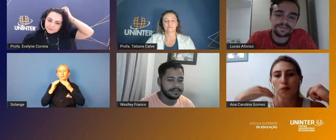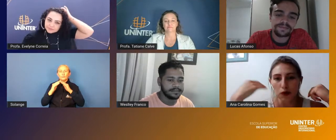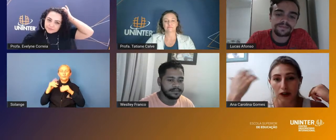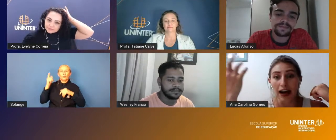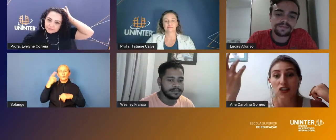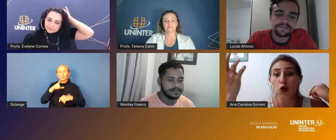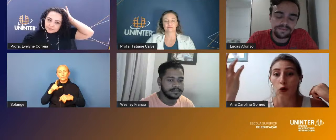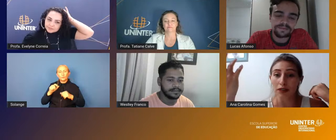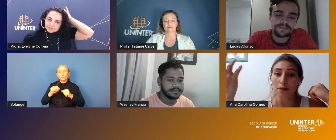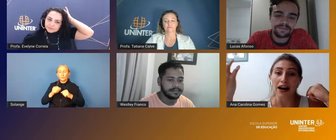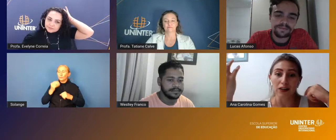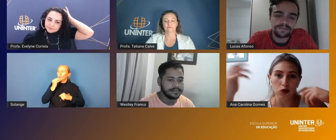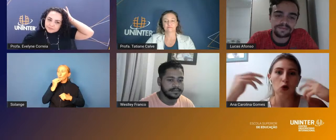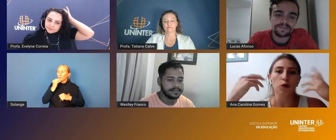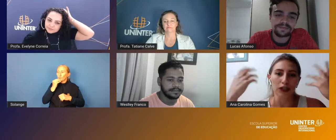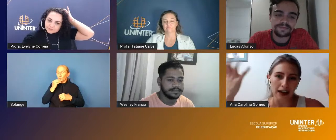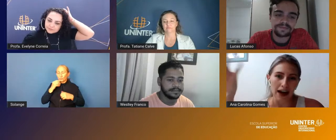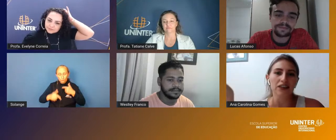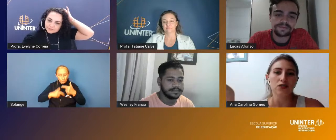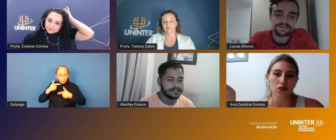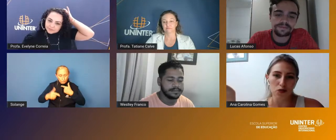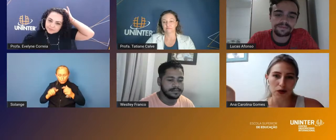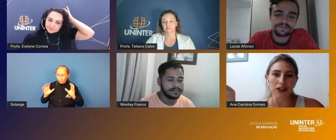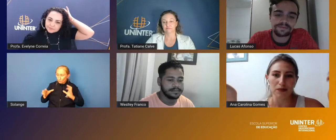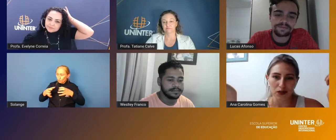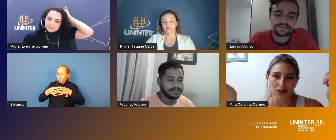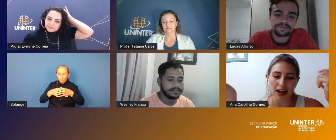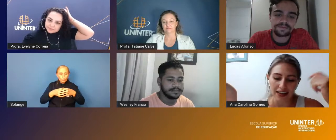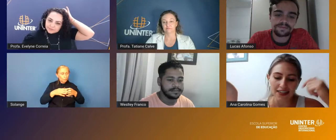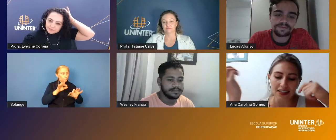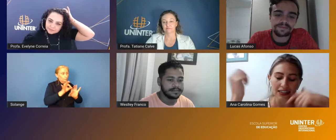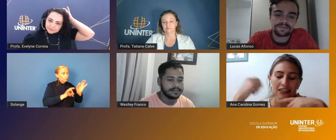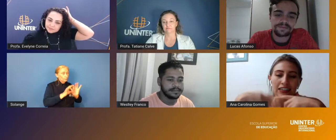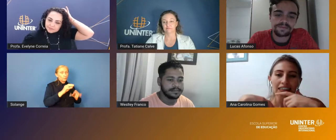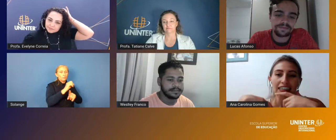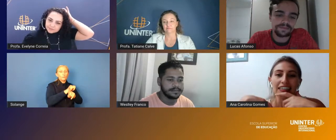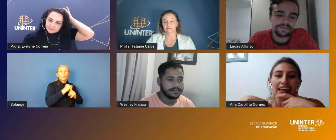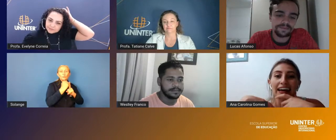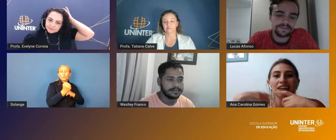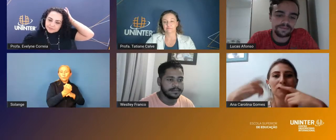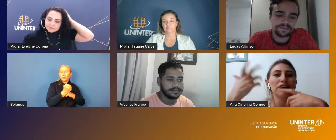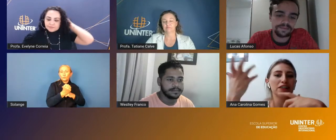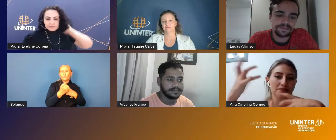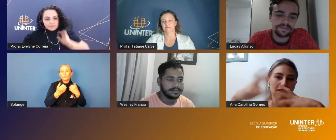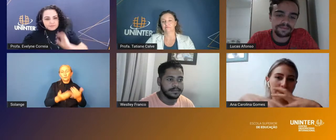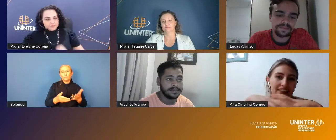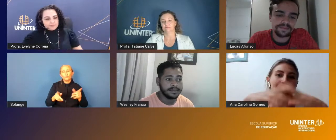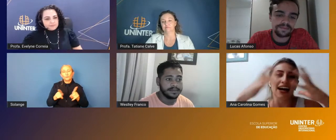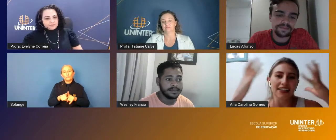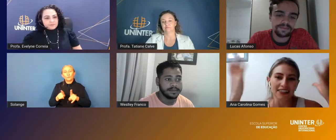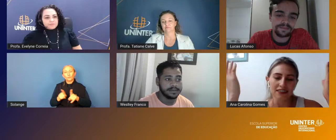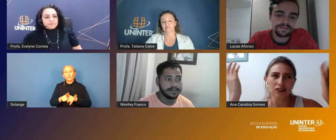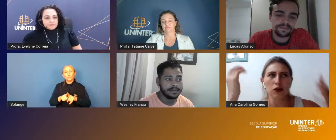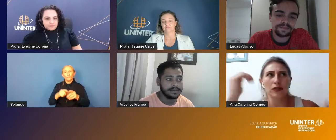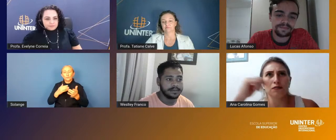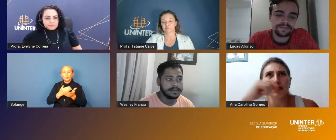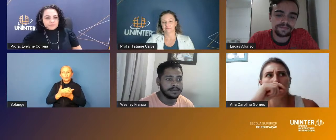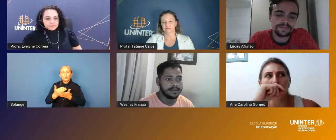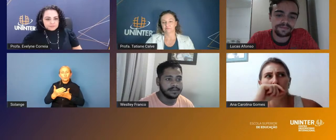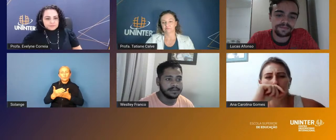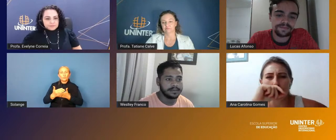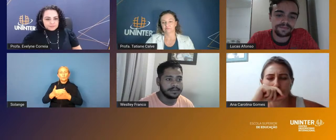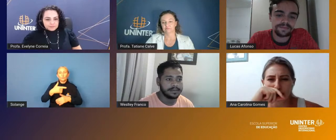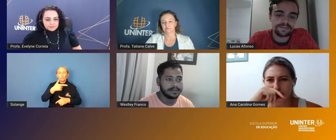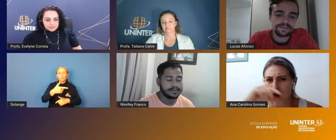conseguiu essa oportunidade com trabalhos comunitários de programas sociais e ela que foi a entrada em